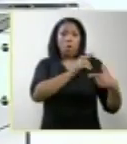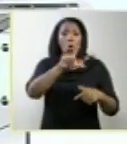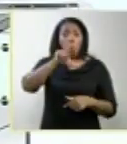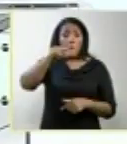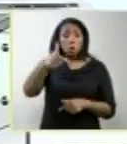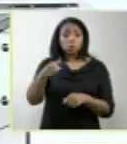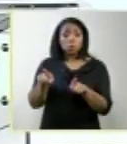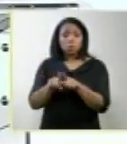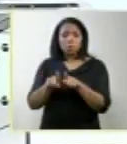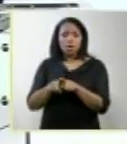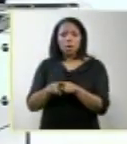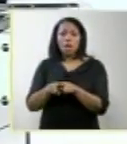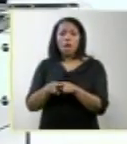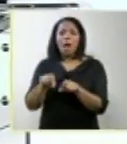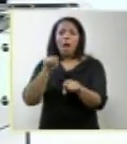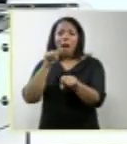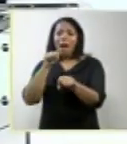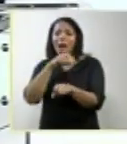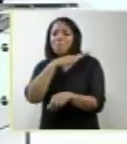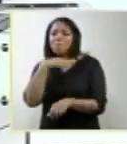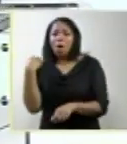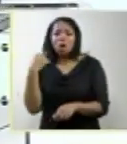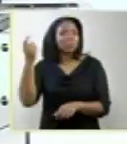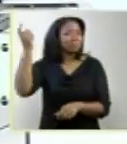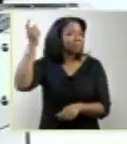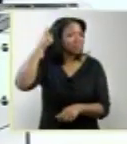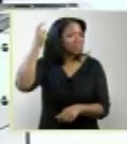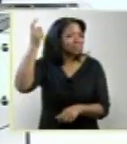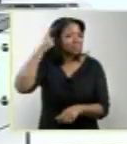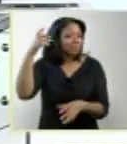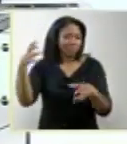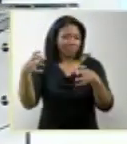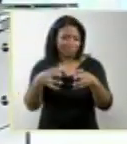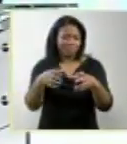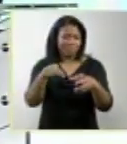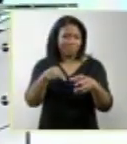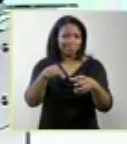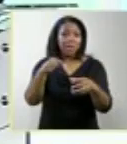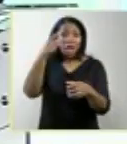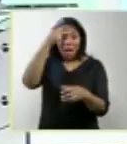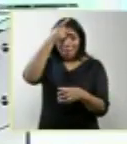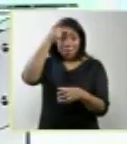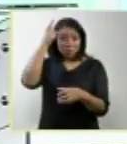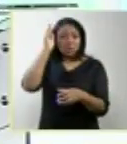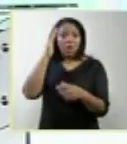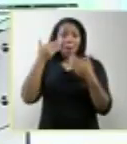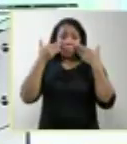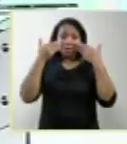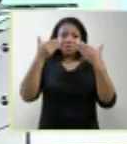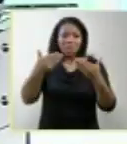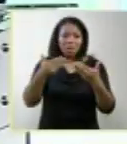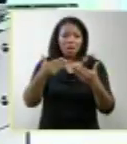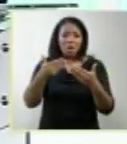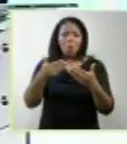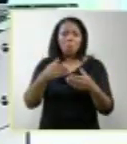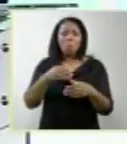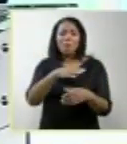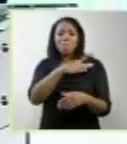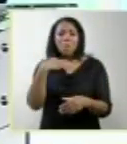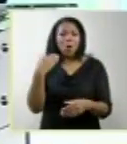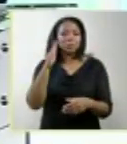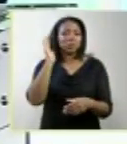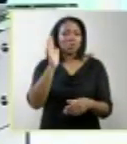outro seria a morte encefálica. Se aquele cidadão, que já apresenta uma morte encefálica,